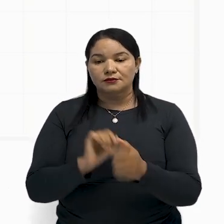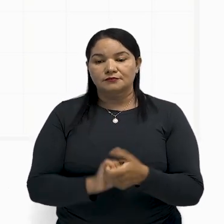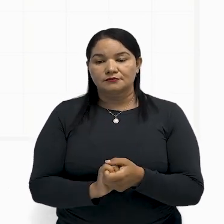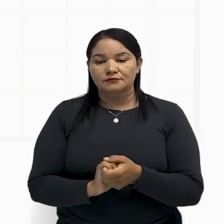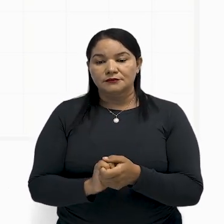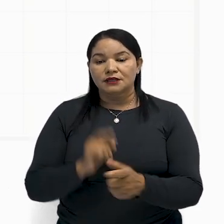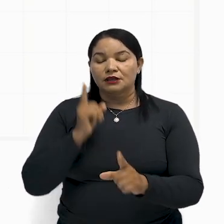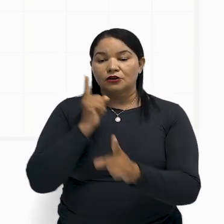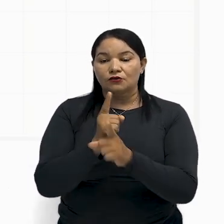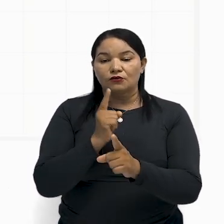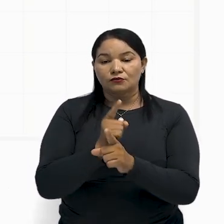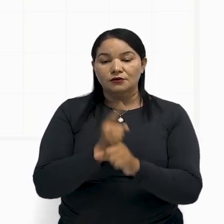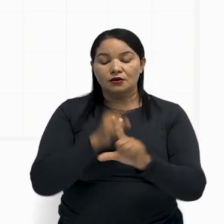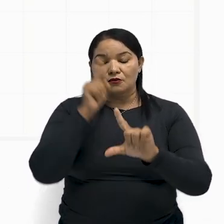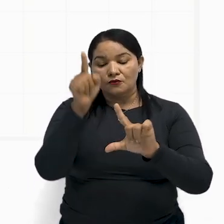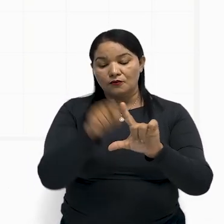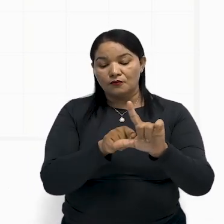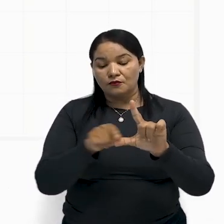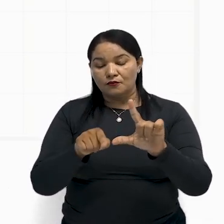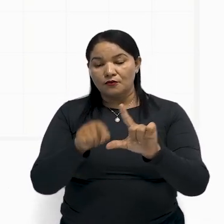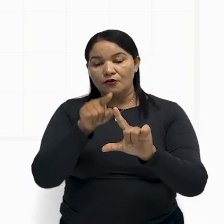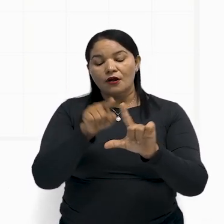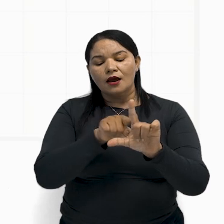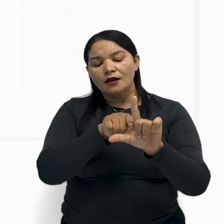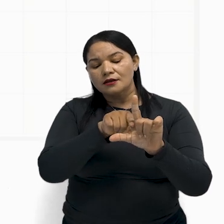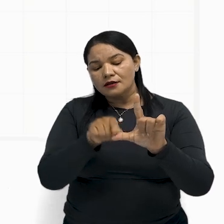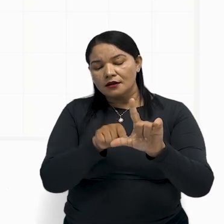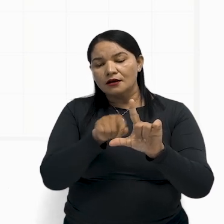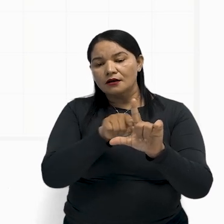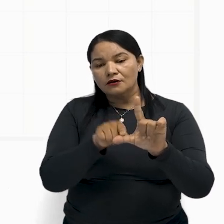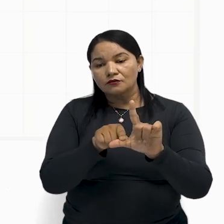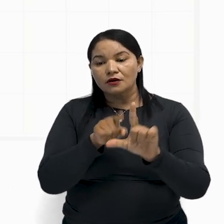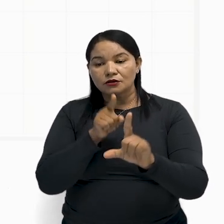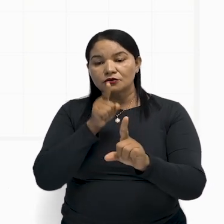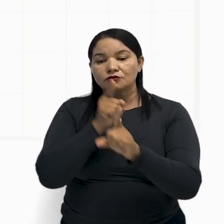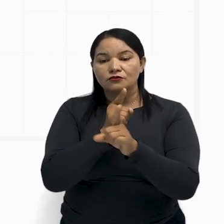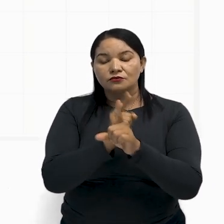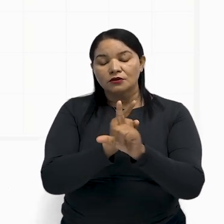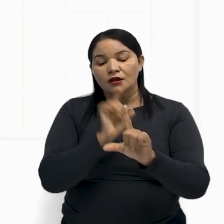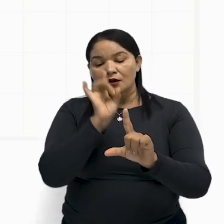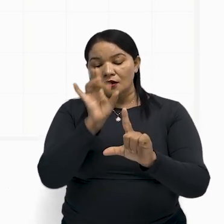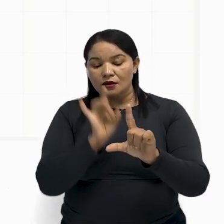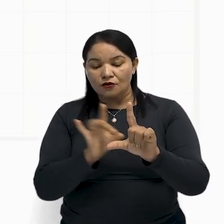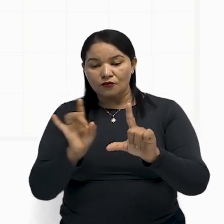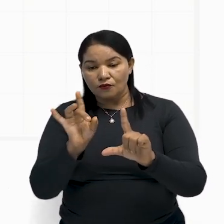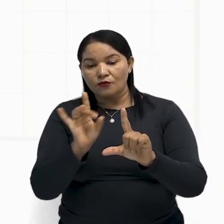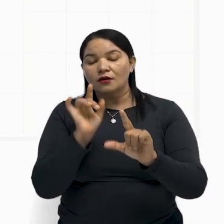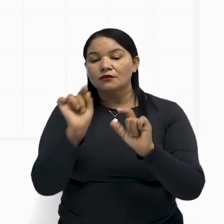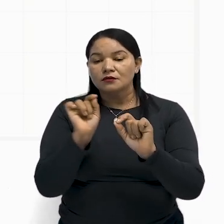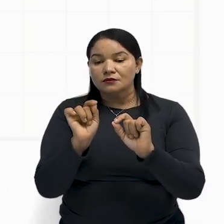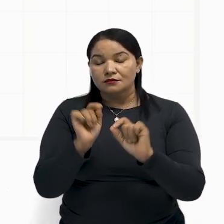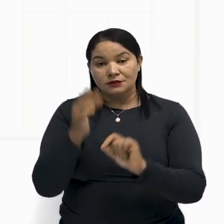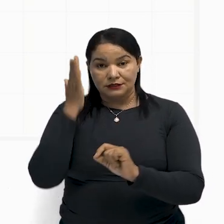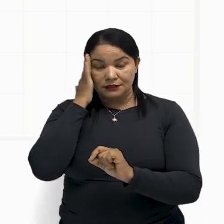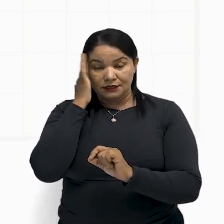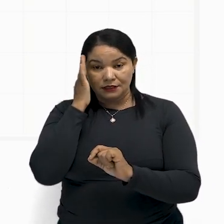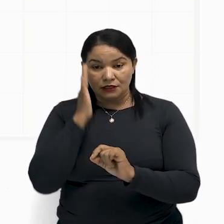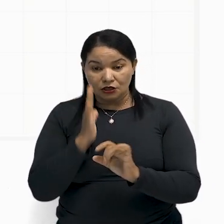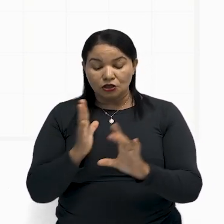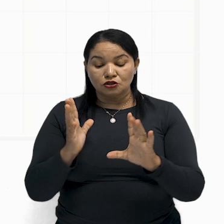valor de cada ângulo no triângulo a seguir. Ora, eu já sei que o somatório de todos os ângulos